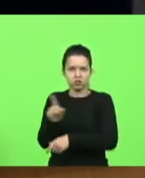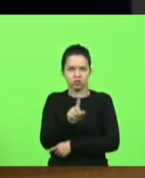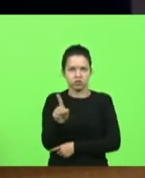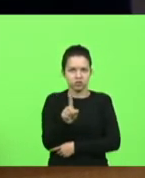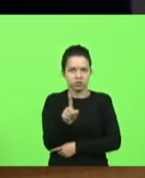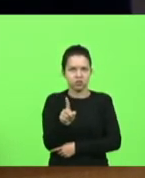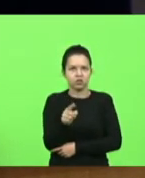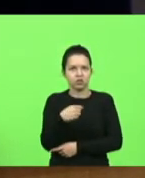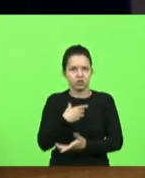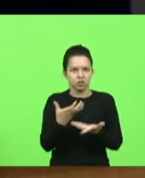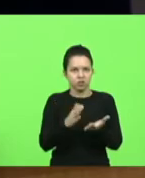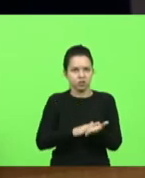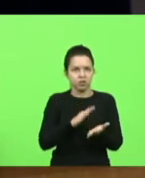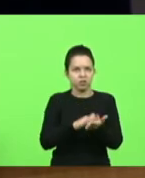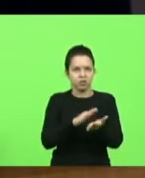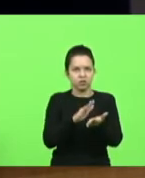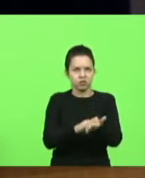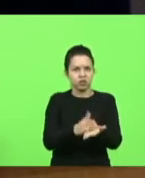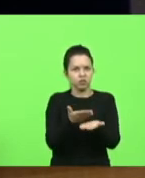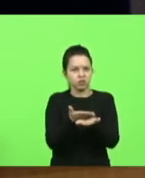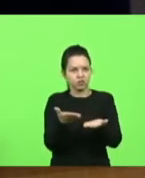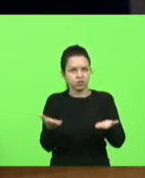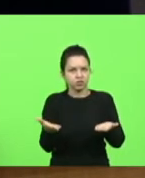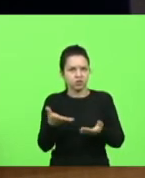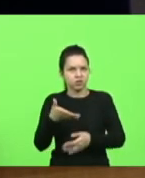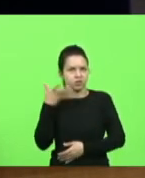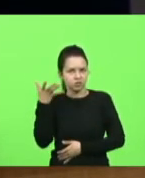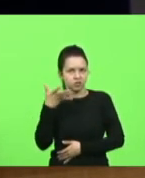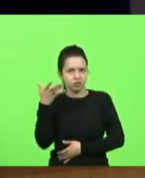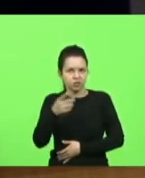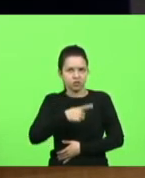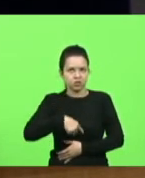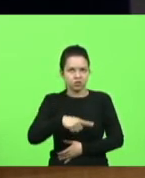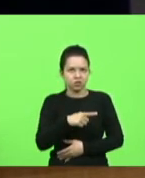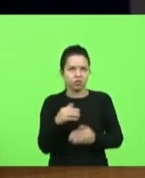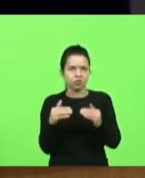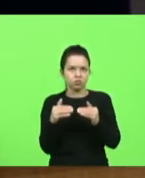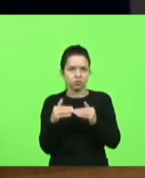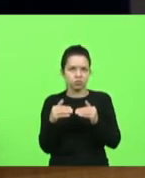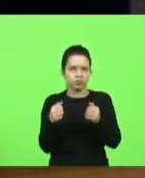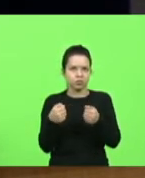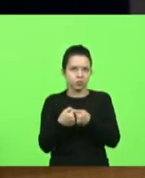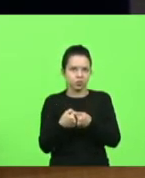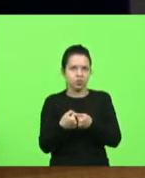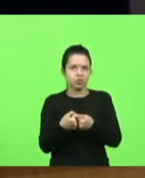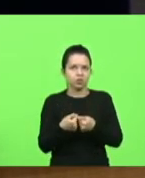eu quero parabenizar o senhor pela fala do senhor e dizer que estamos ombro a ombro nessa empreitada